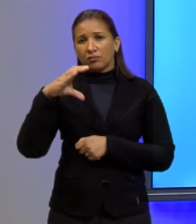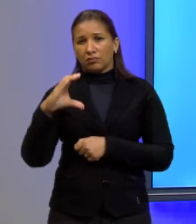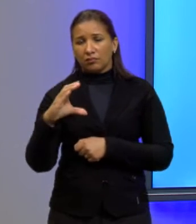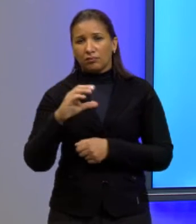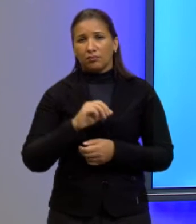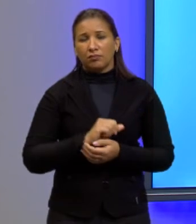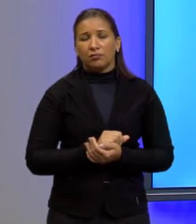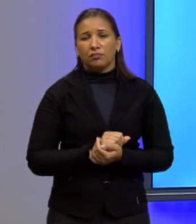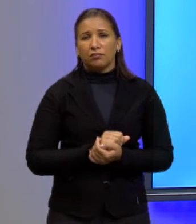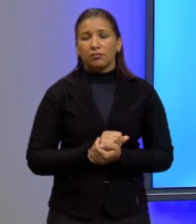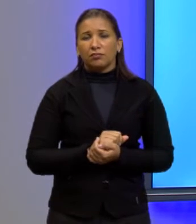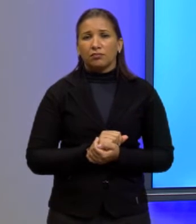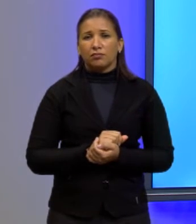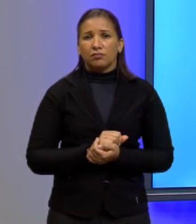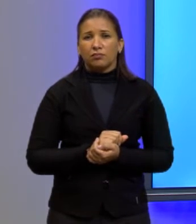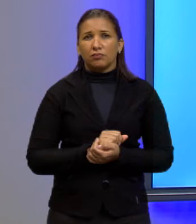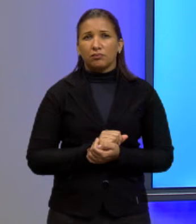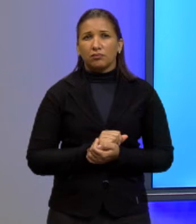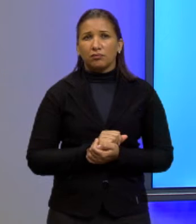equação certo?